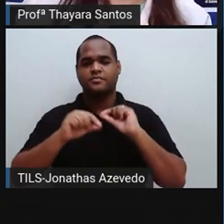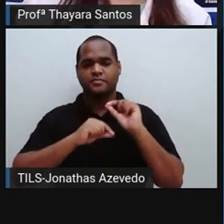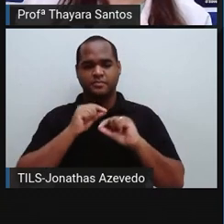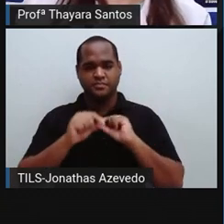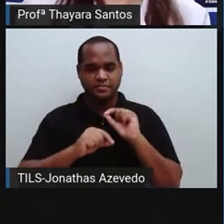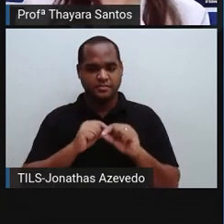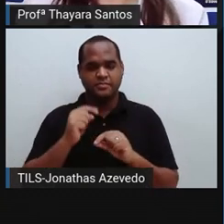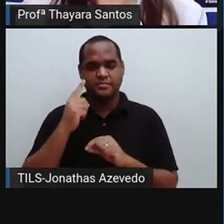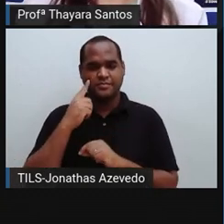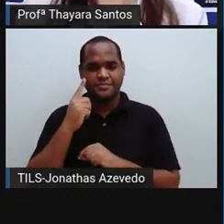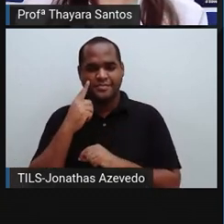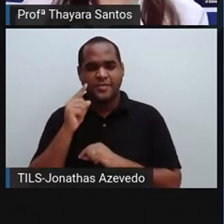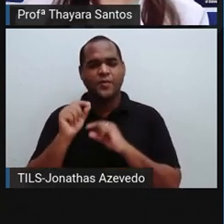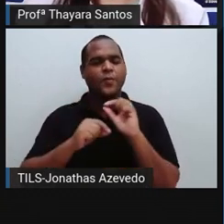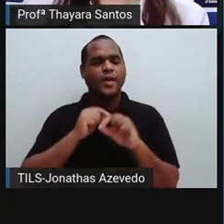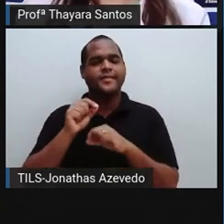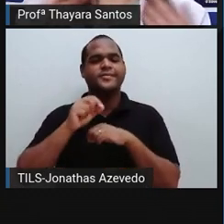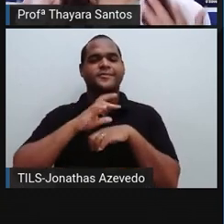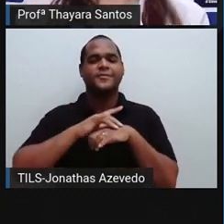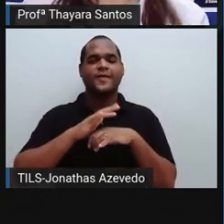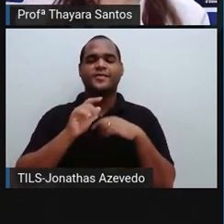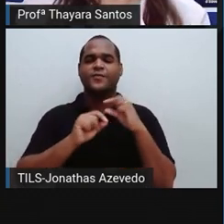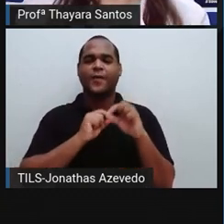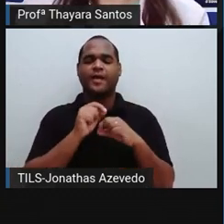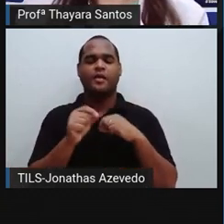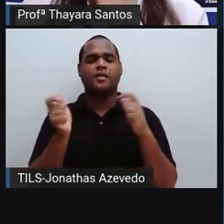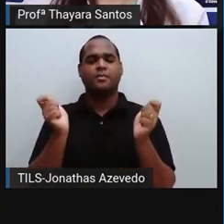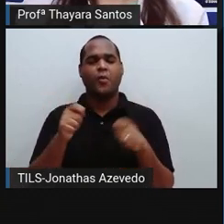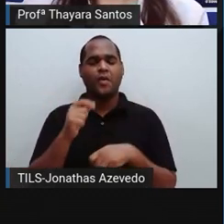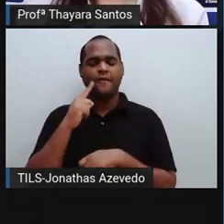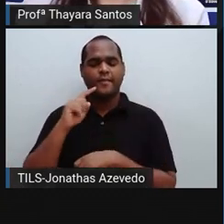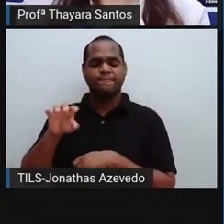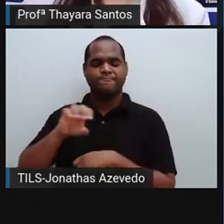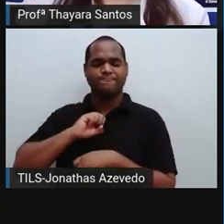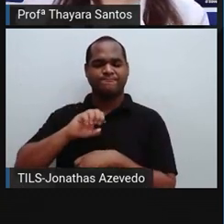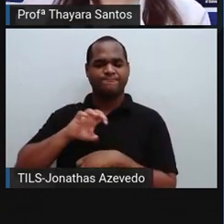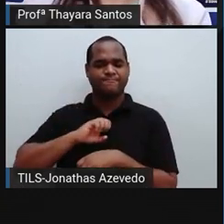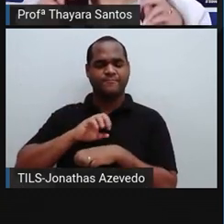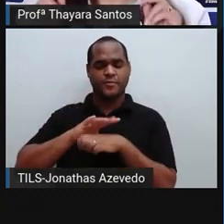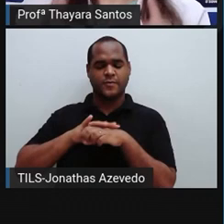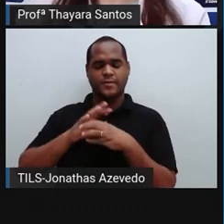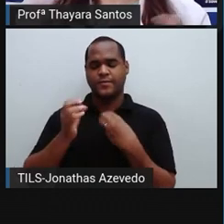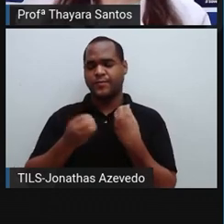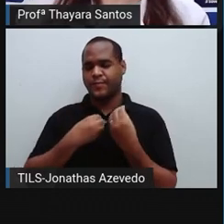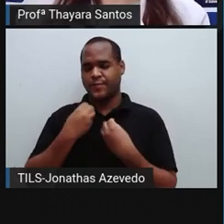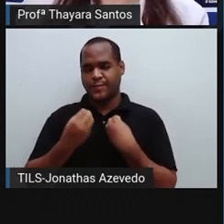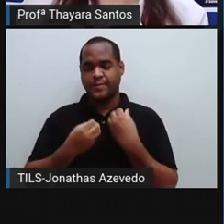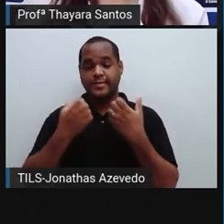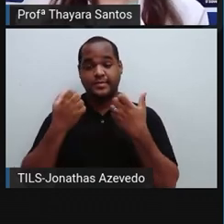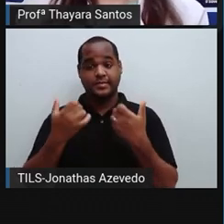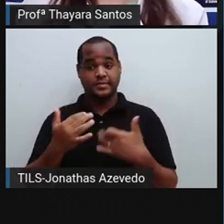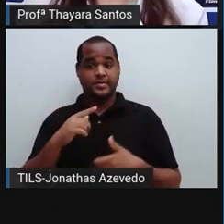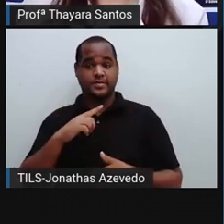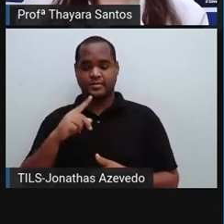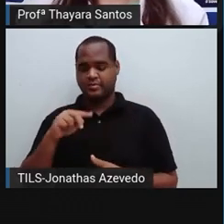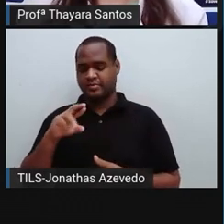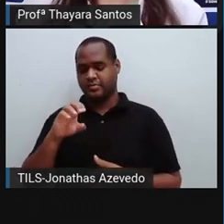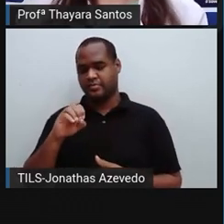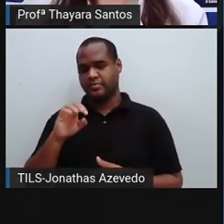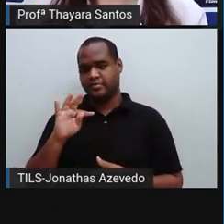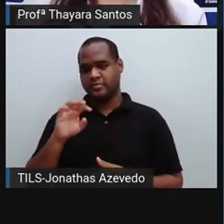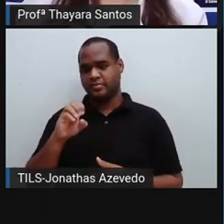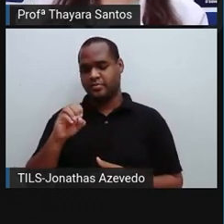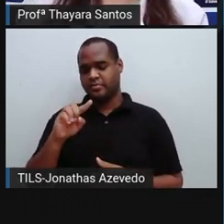é o agente transmissor das doenças, como é que a gente pega essas protozoases, protozoases. Então, prestem